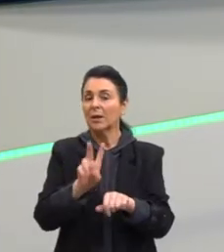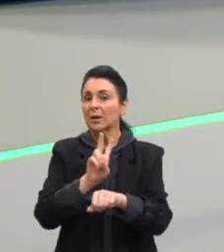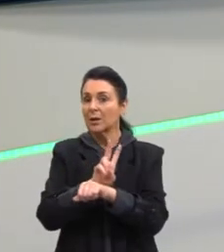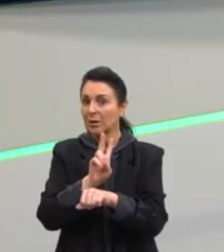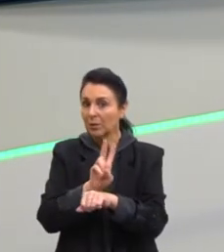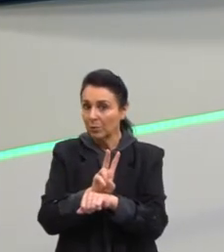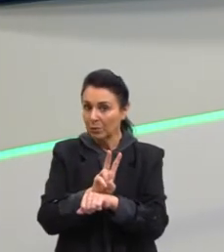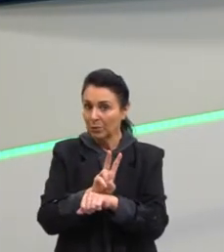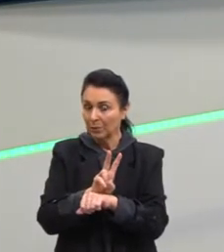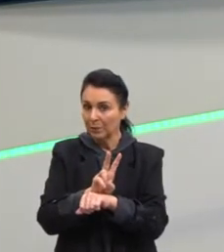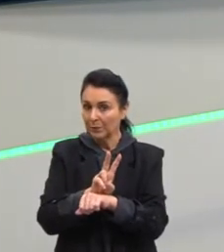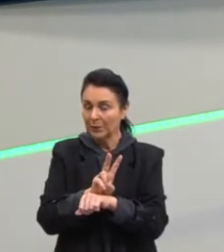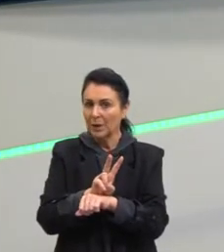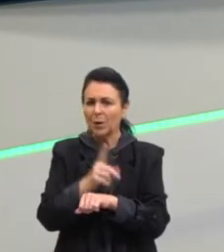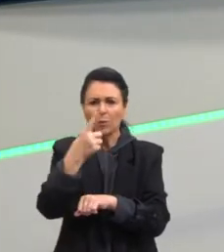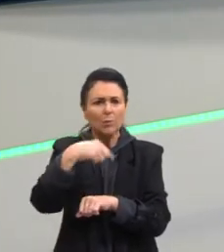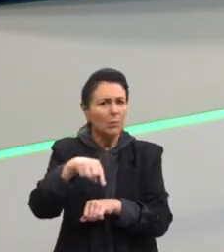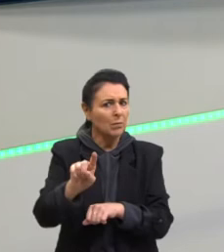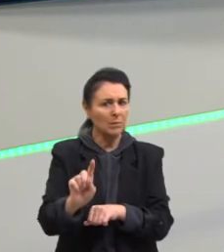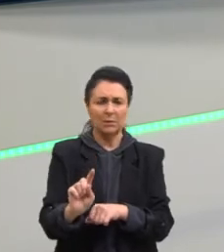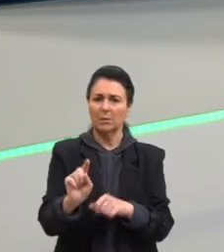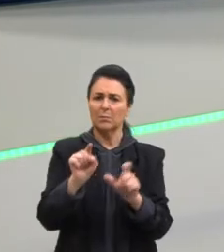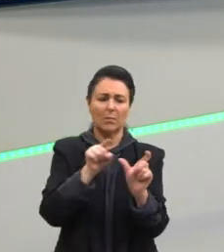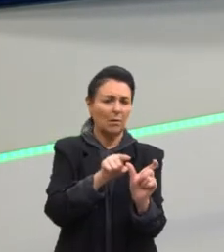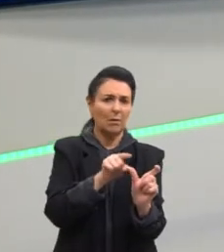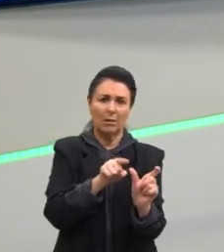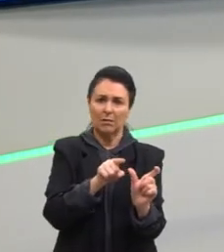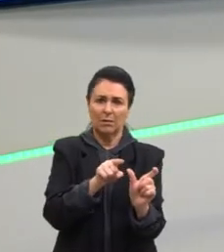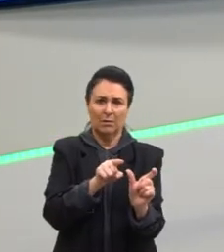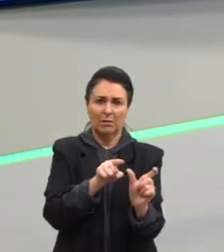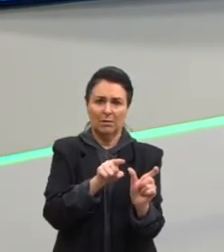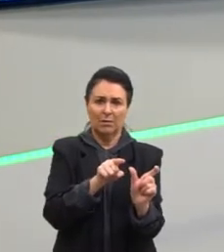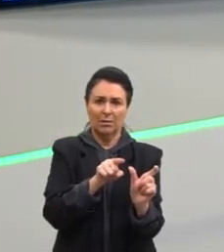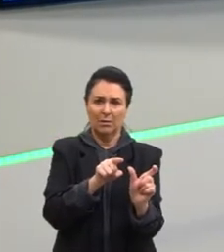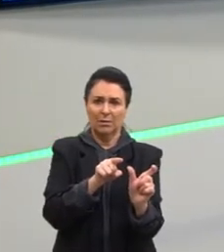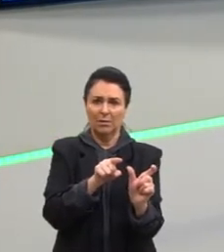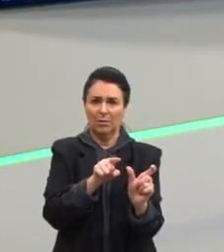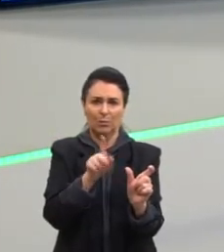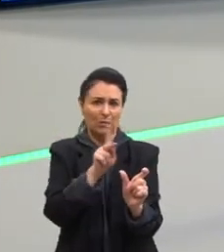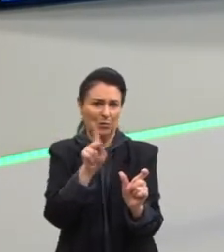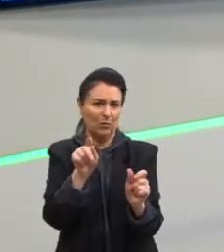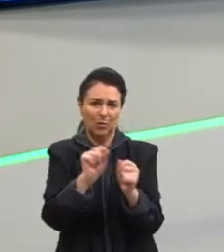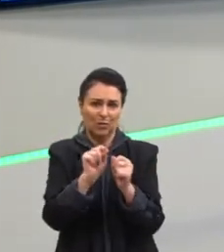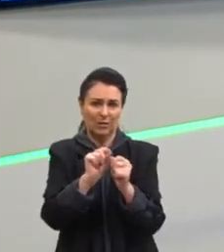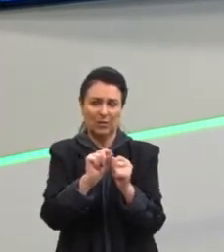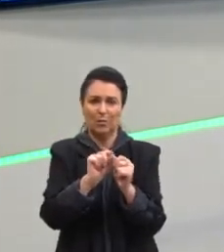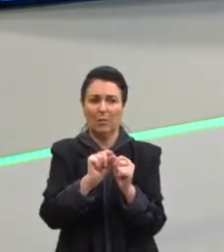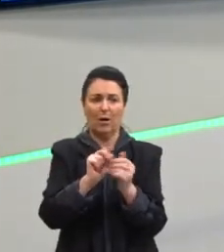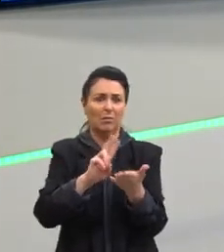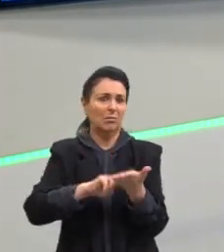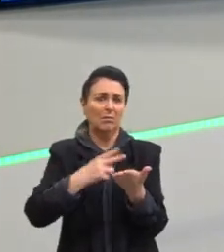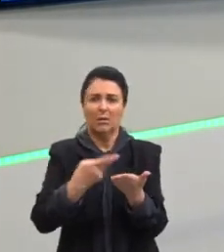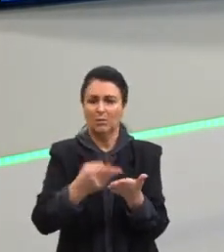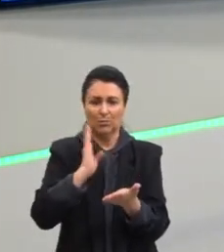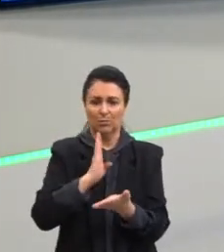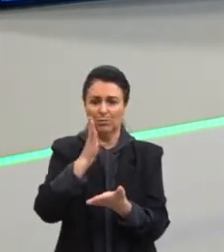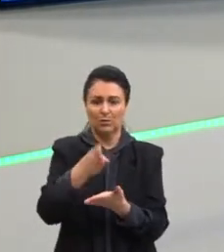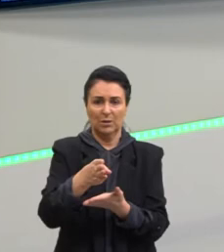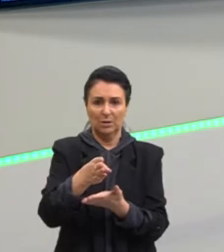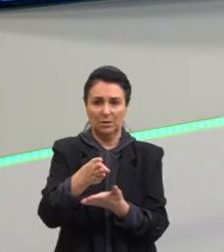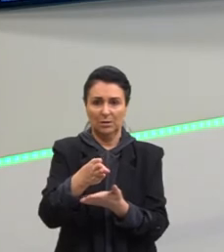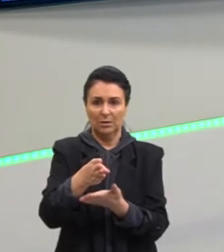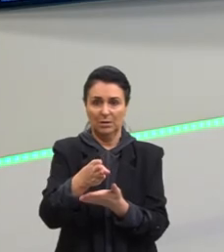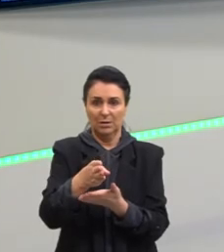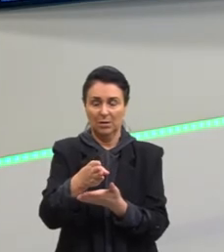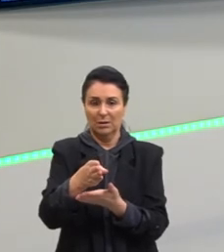ter muito cuidado com as outras palavras que eu não vou traduzir diretamente. Mas eu tenho que observar que essas palavras outras,